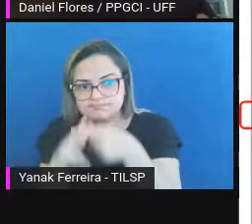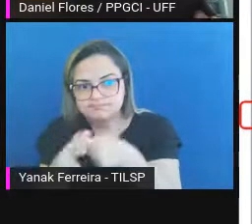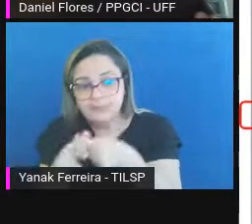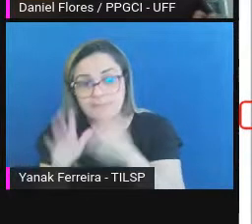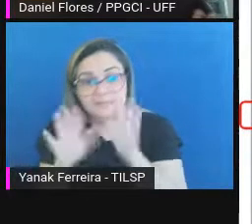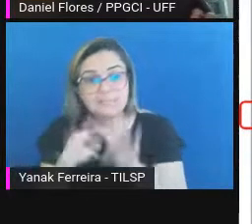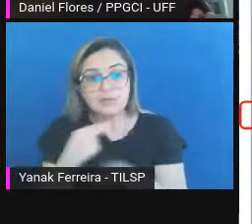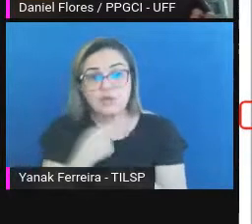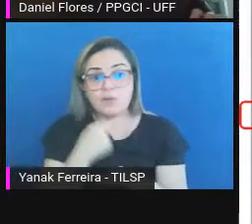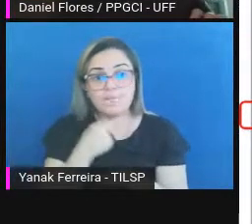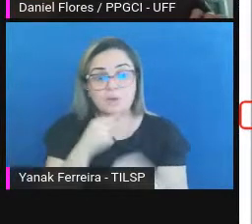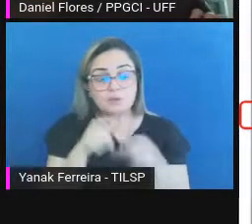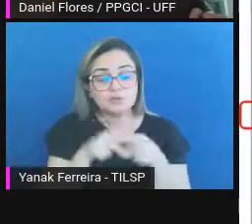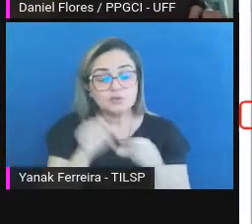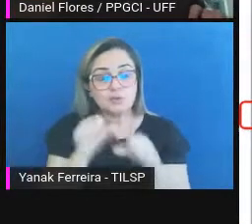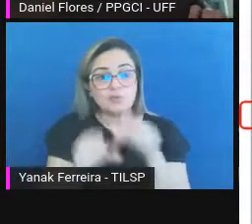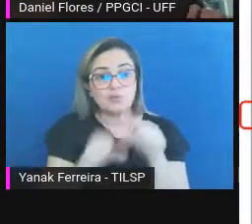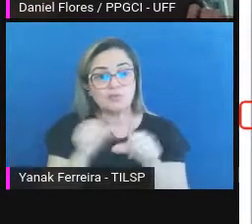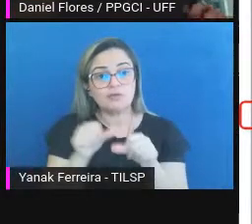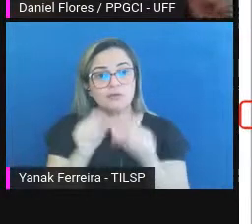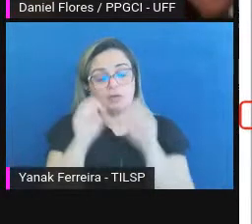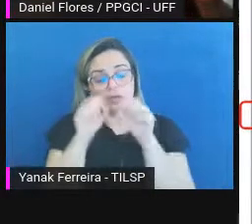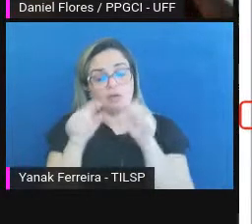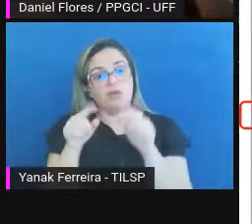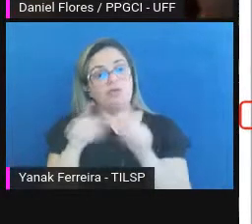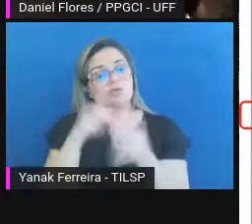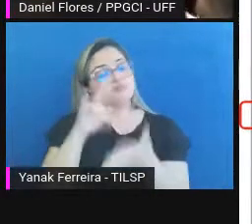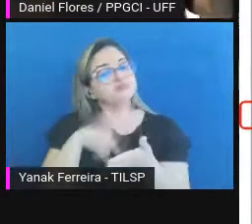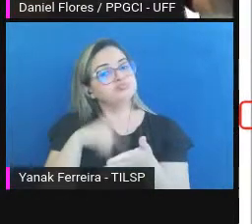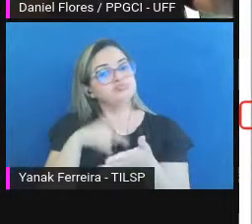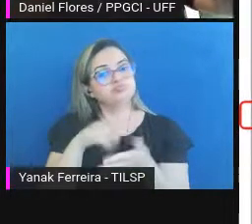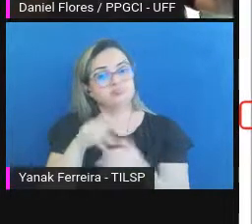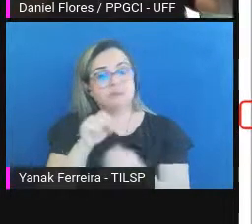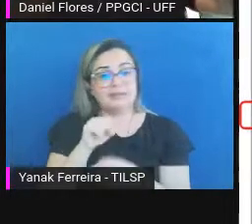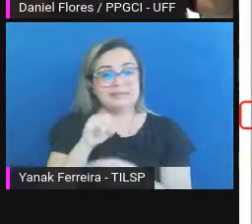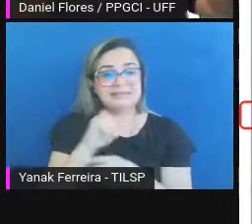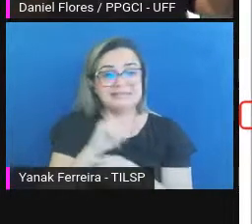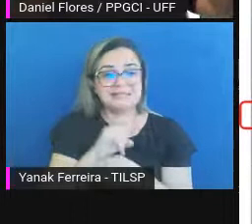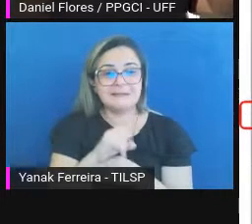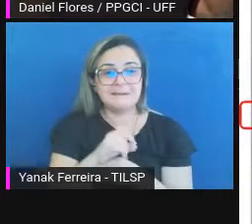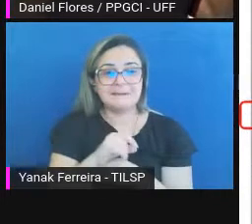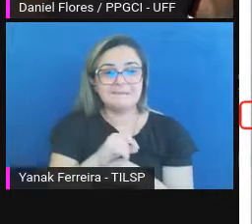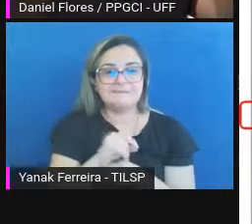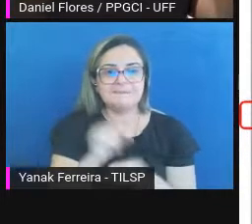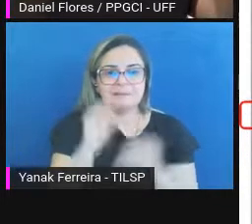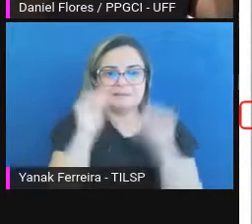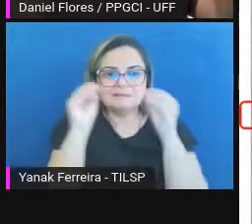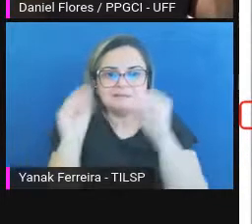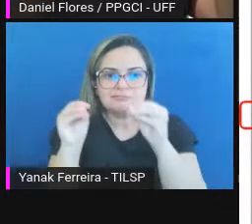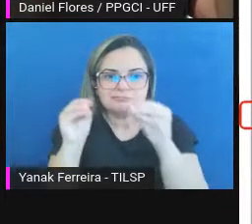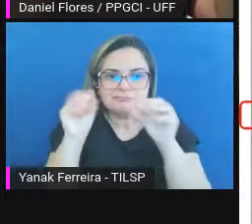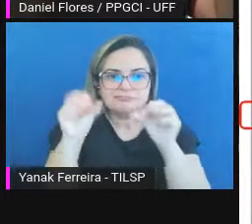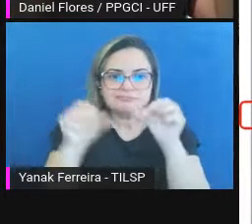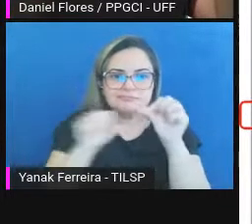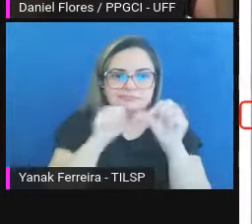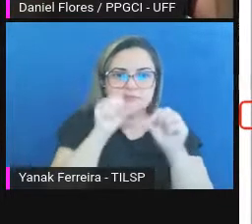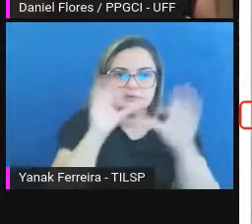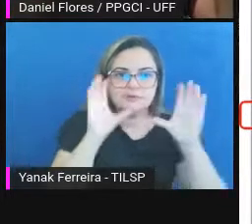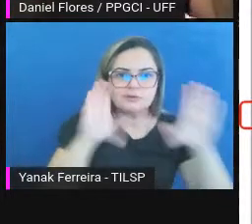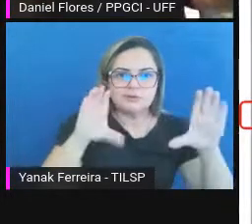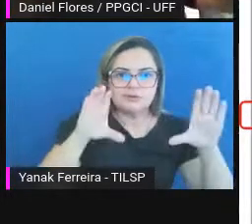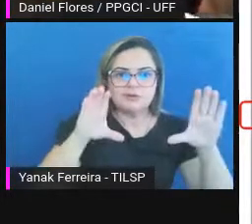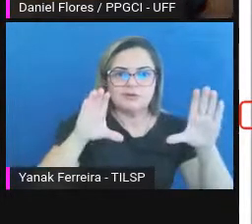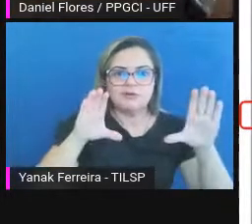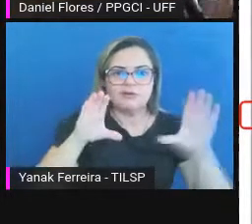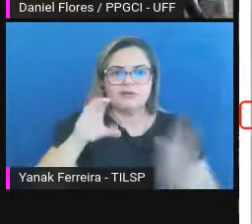com o objeto digital, com o documento, porque senão eu saio da PDS, da preservação digital sistêmica,